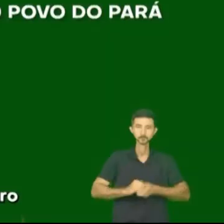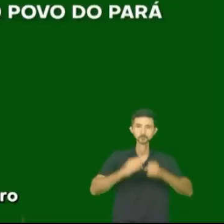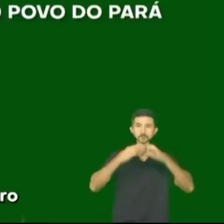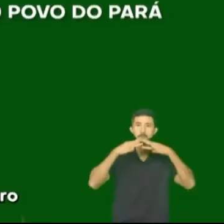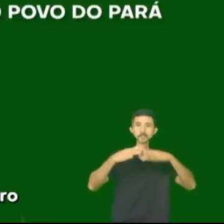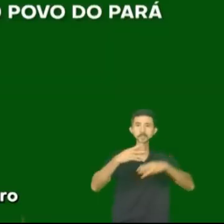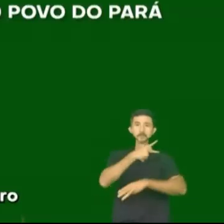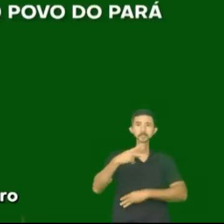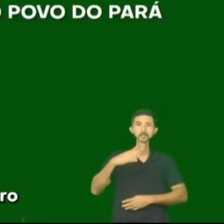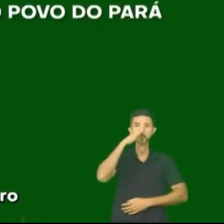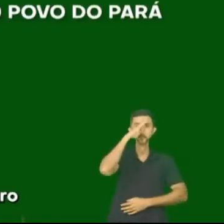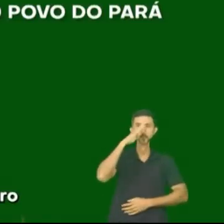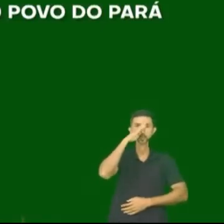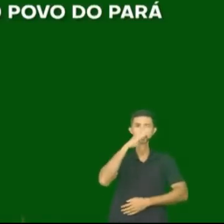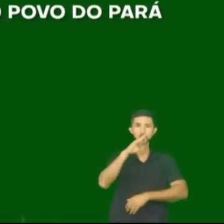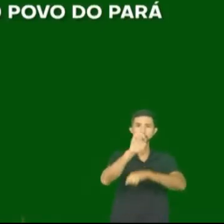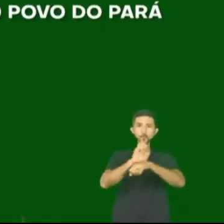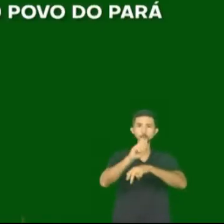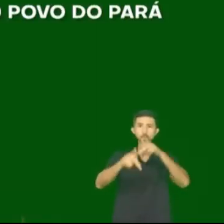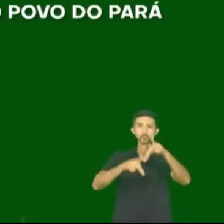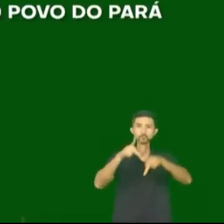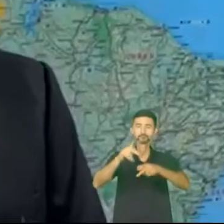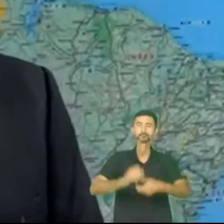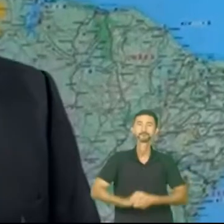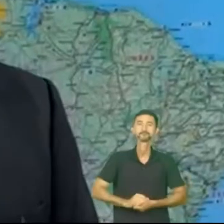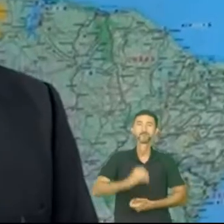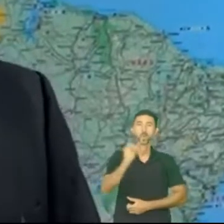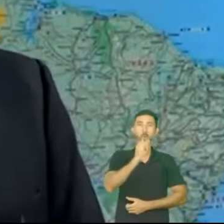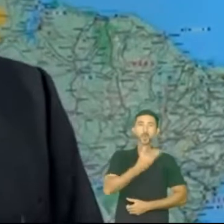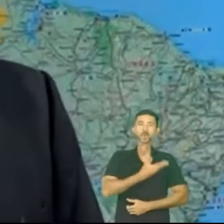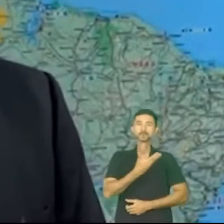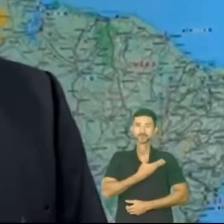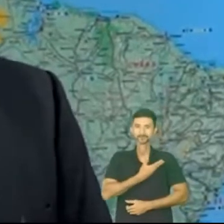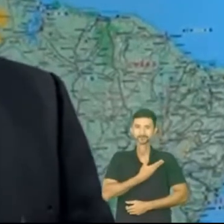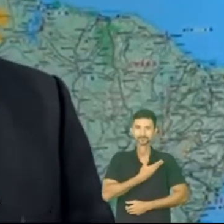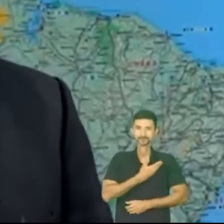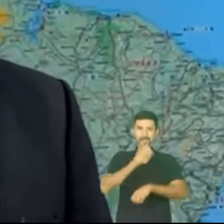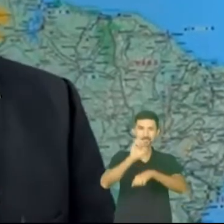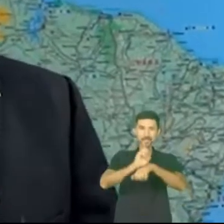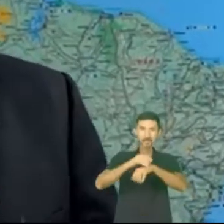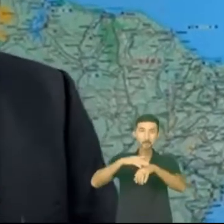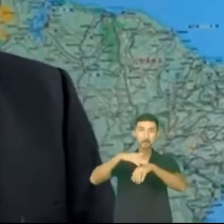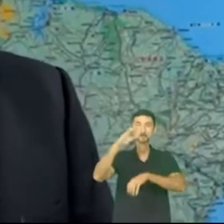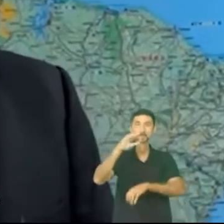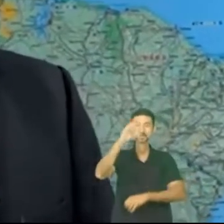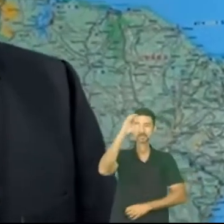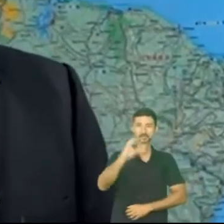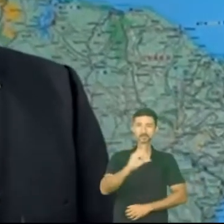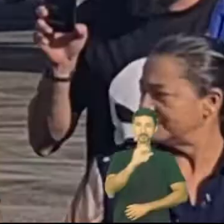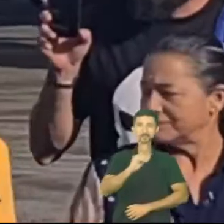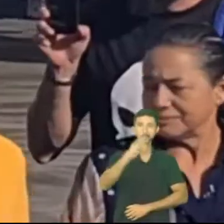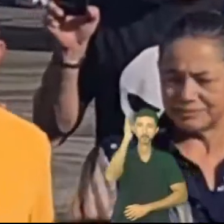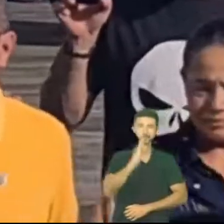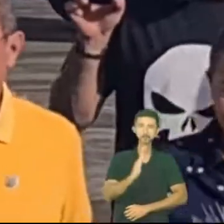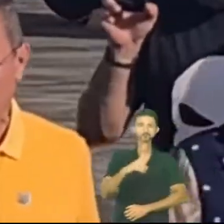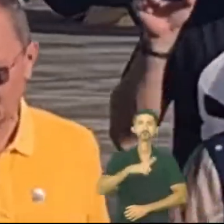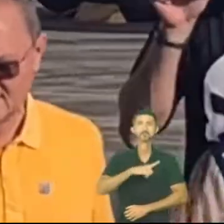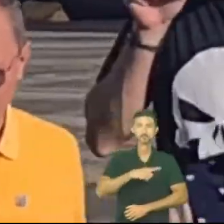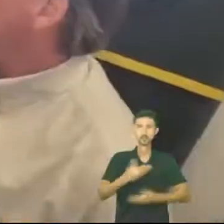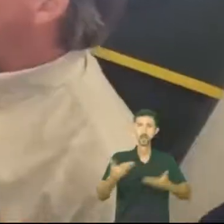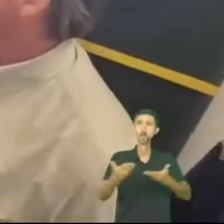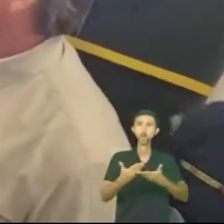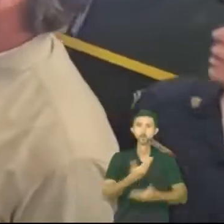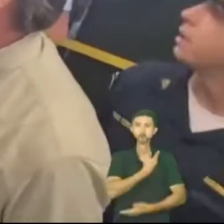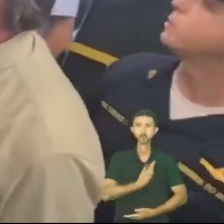Mensagem do presidente Bolsonaro ao povo do Pará. Olá, membros do Pará. O Estado mais cristão do Brasil. Nós